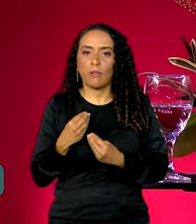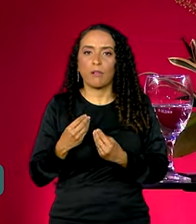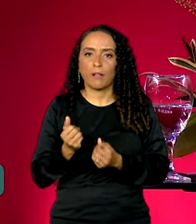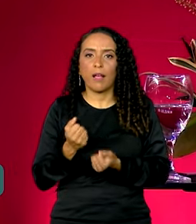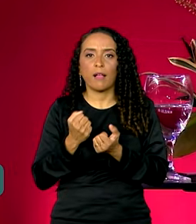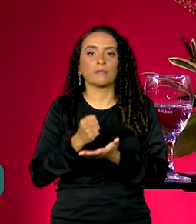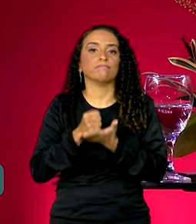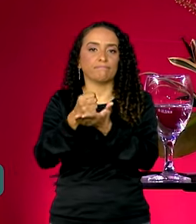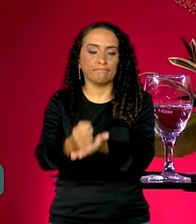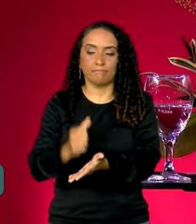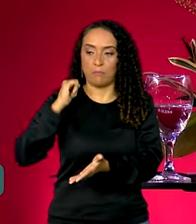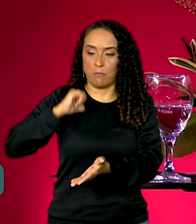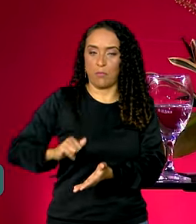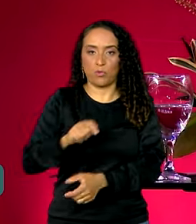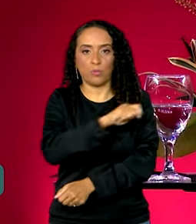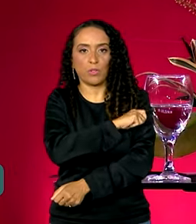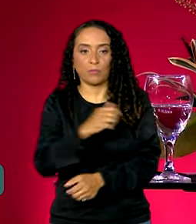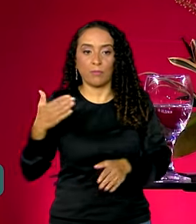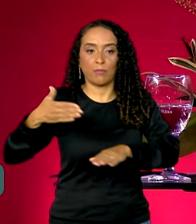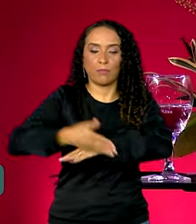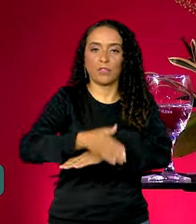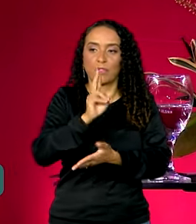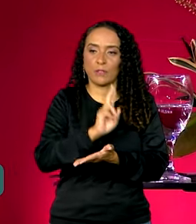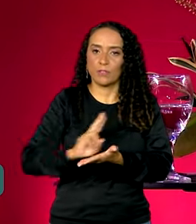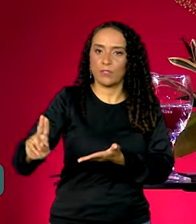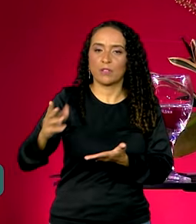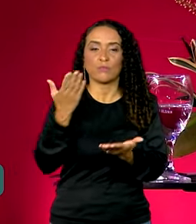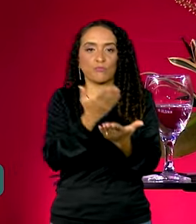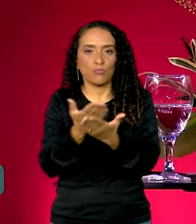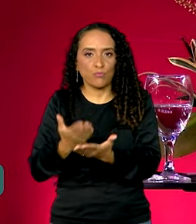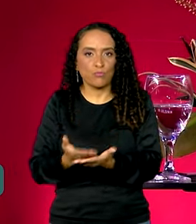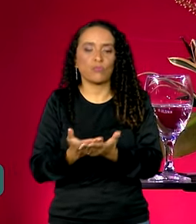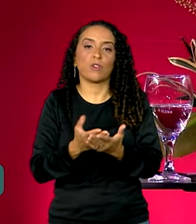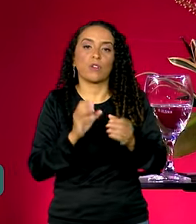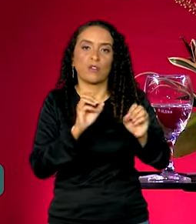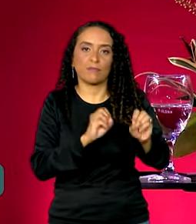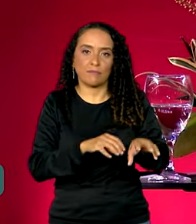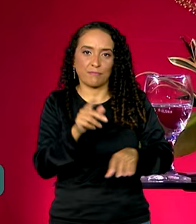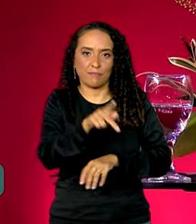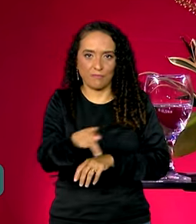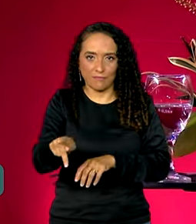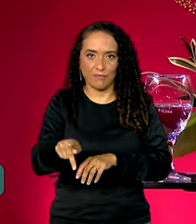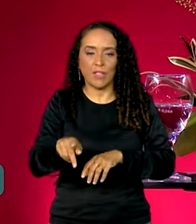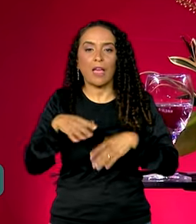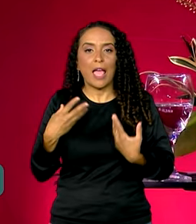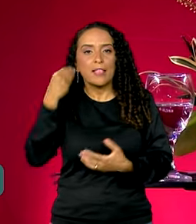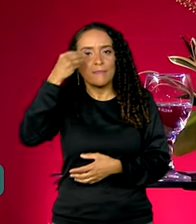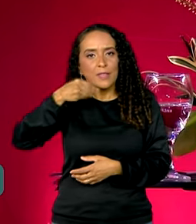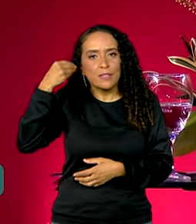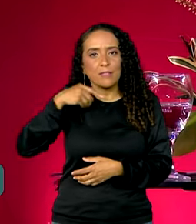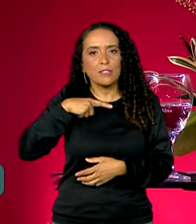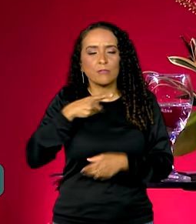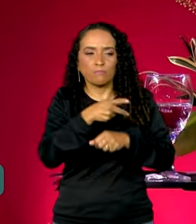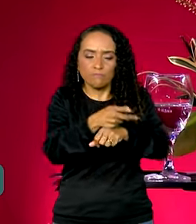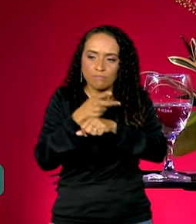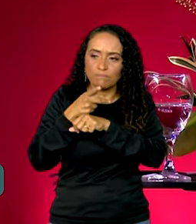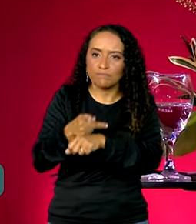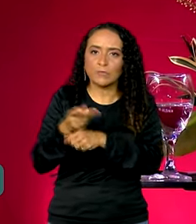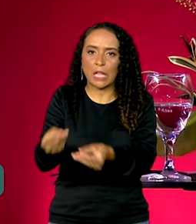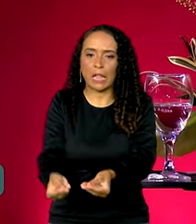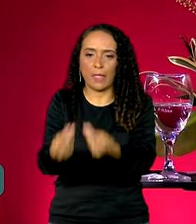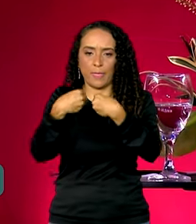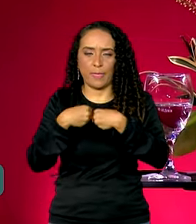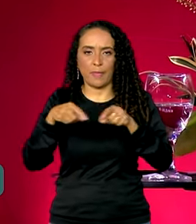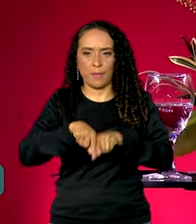aluno para entrar na universidade para fazer a licenciatura. Então, são essas experiências que a tem procurado trazer